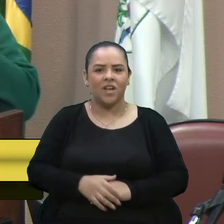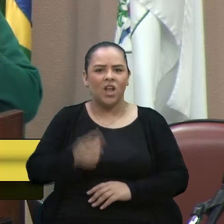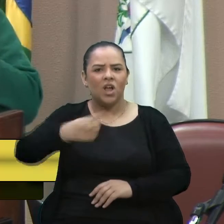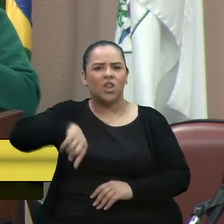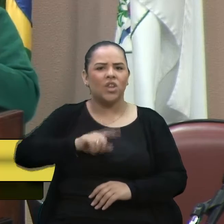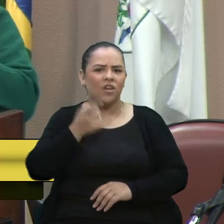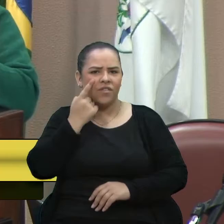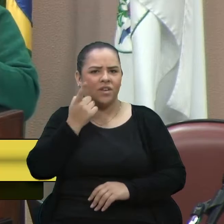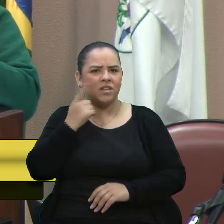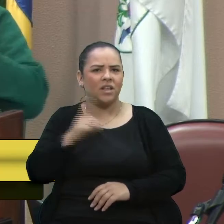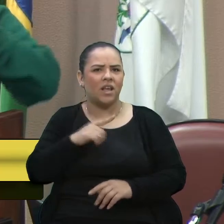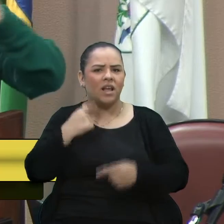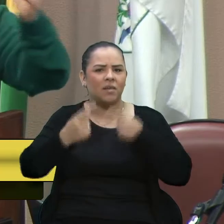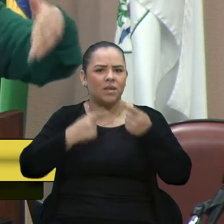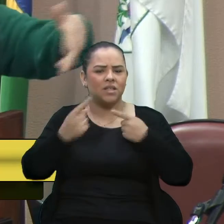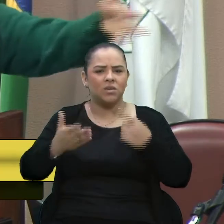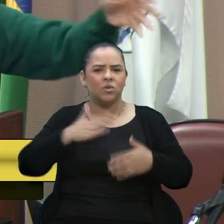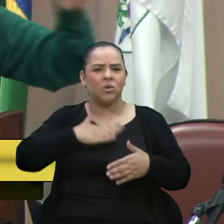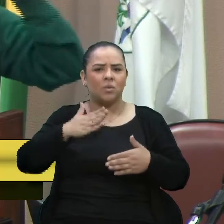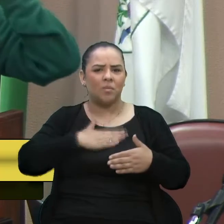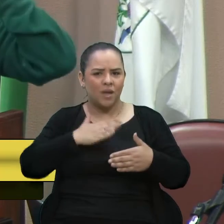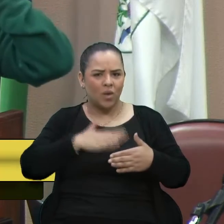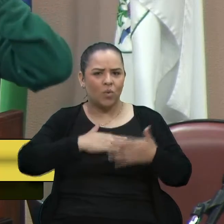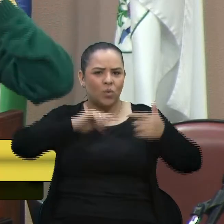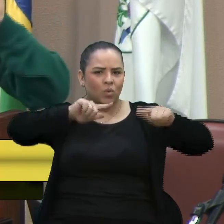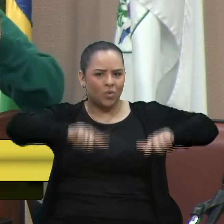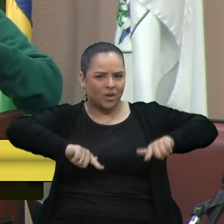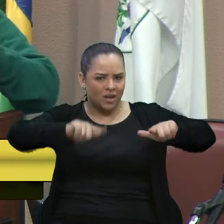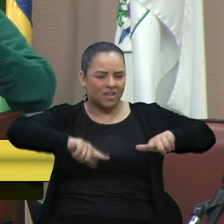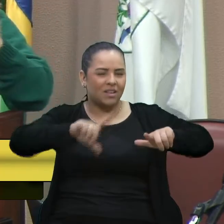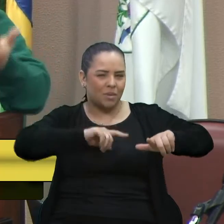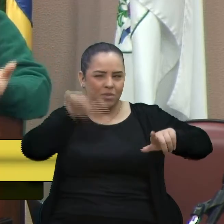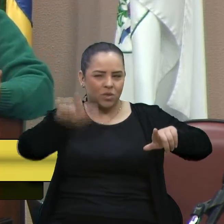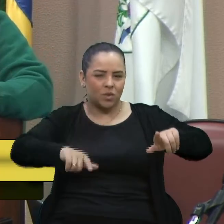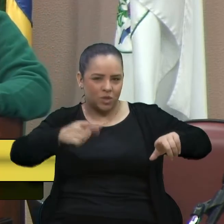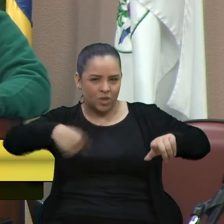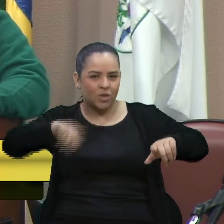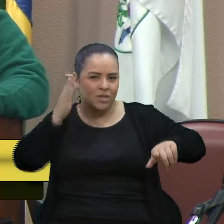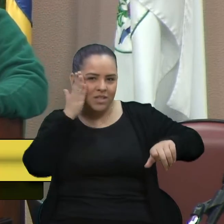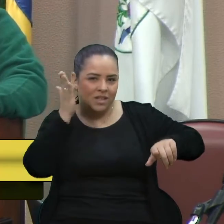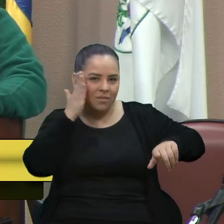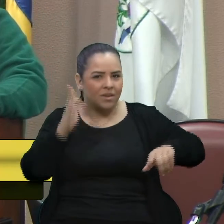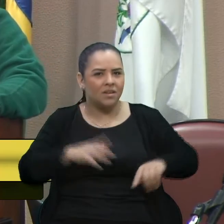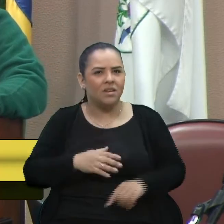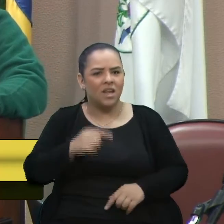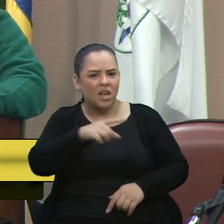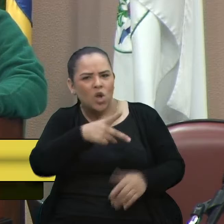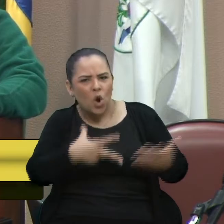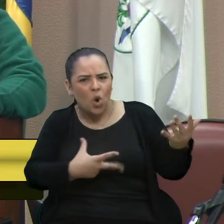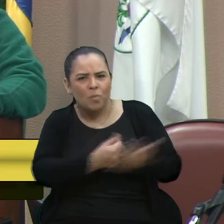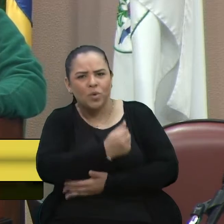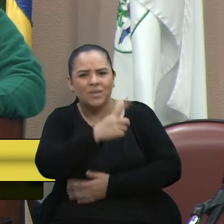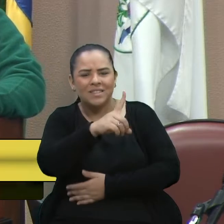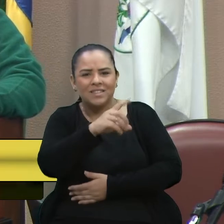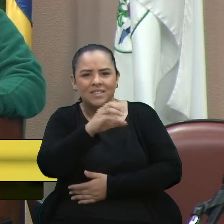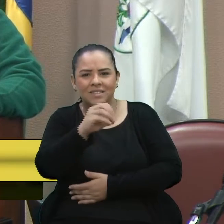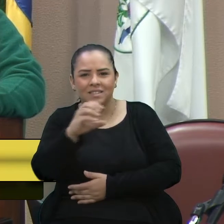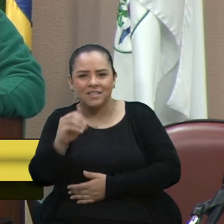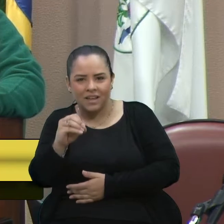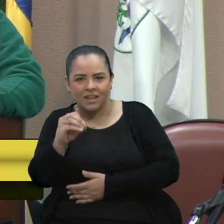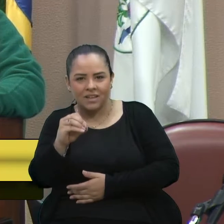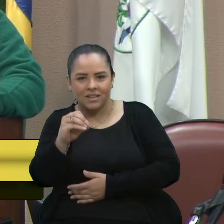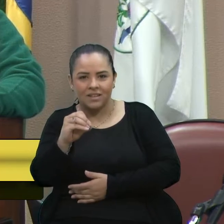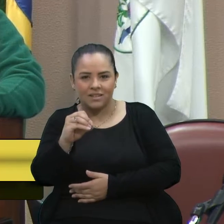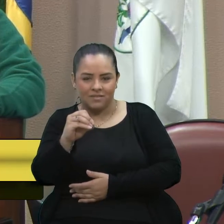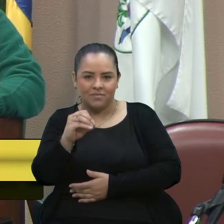surgiu uma reclamação no meu gabinete, de um cidadão que a gente conhece, que está por aqui. E ele disse que havia comprado 100 moedas para dar nas sinaleiras.